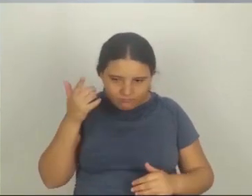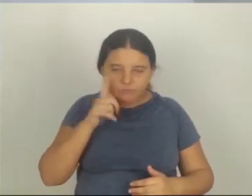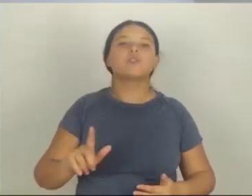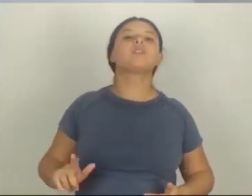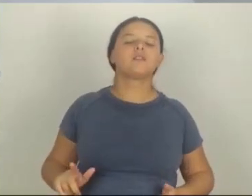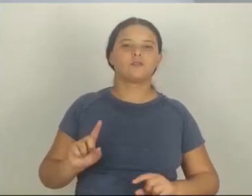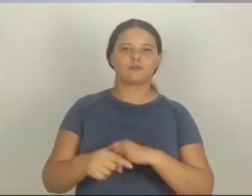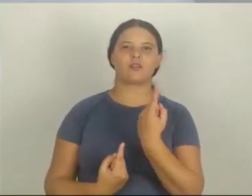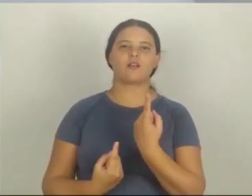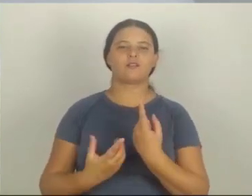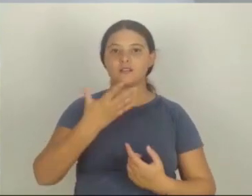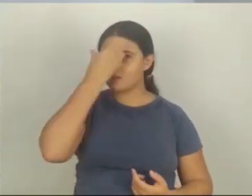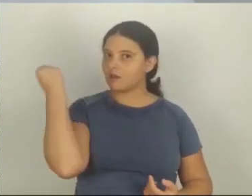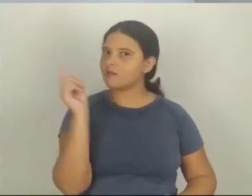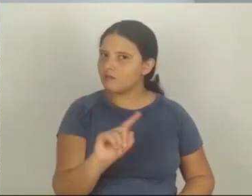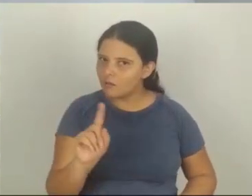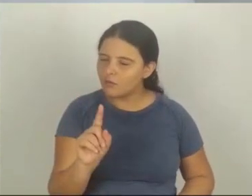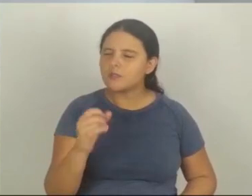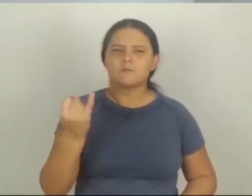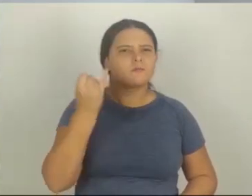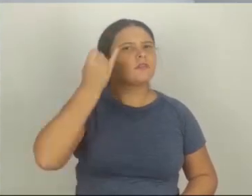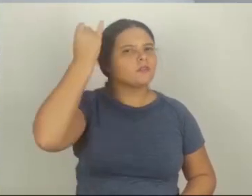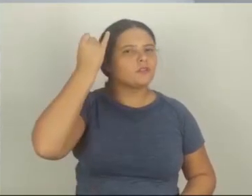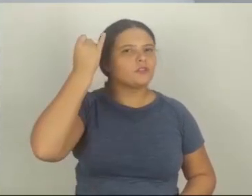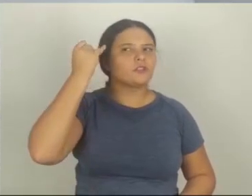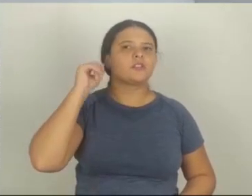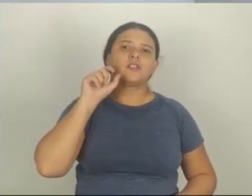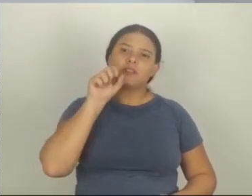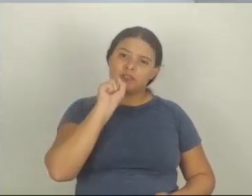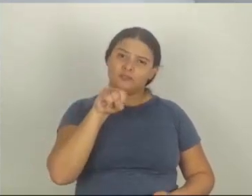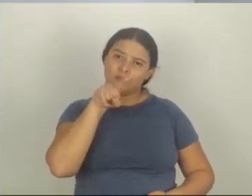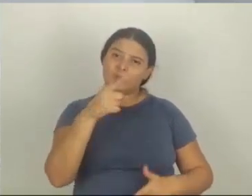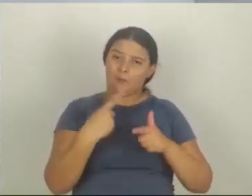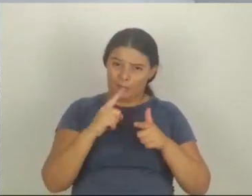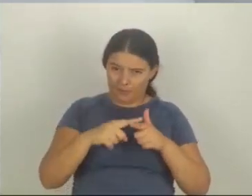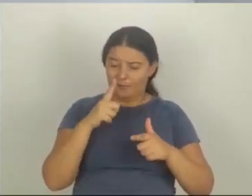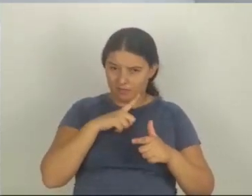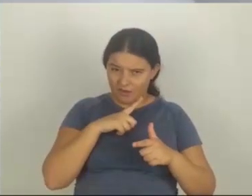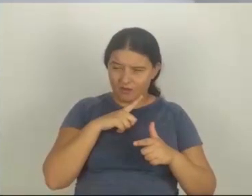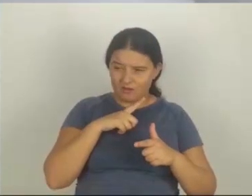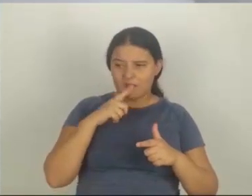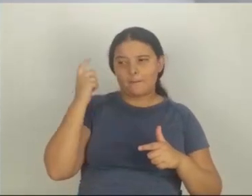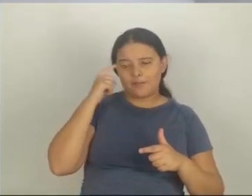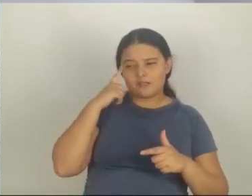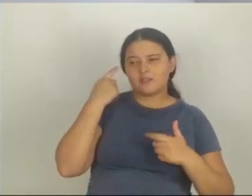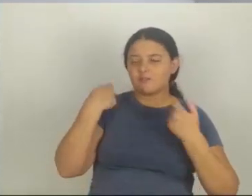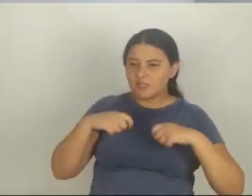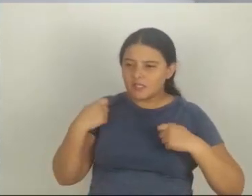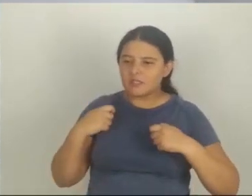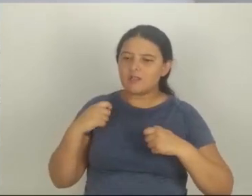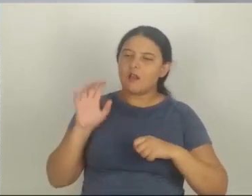tá? E não se esqueçam, uma coisa muito importante, curem as suas feridas antes de entrarem numa nova relação.